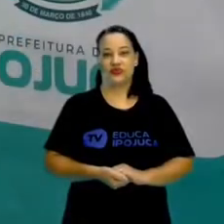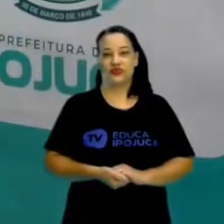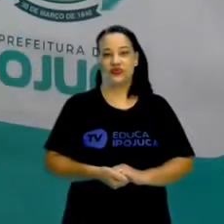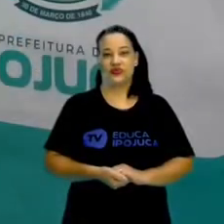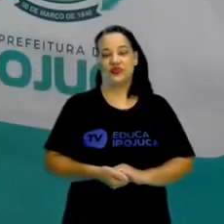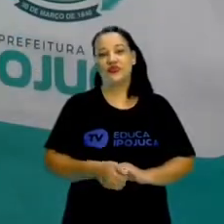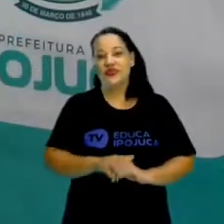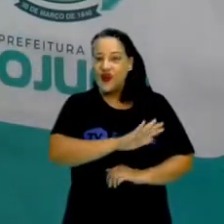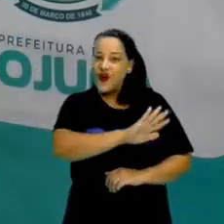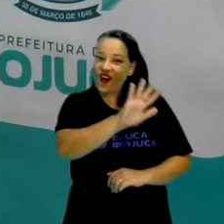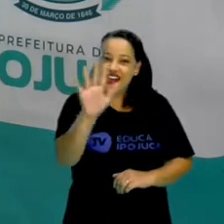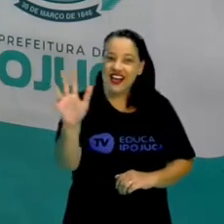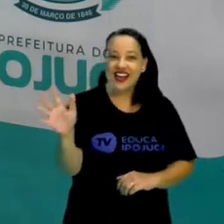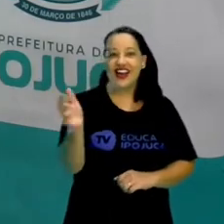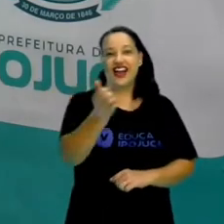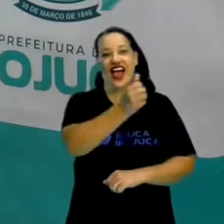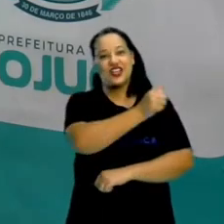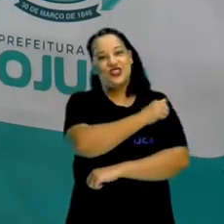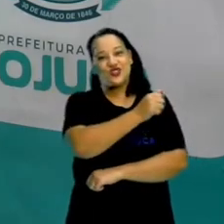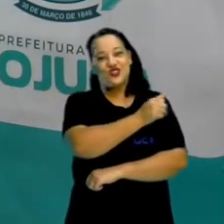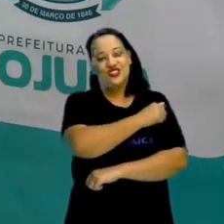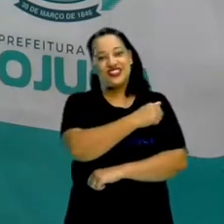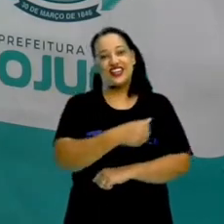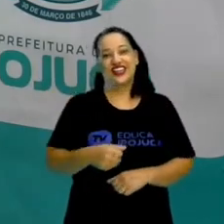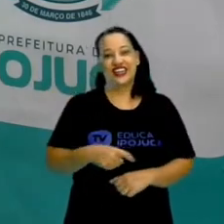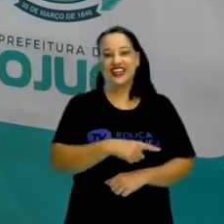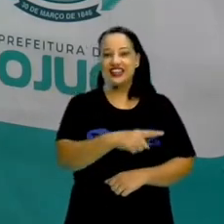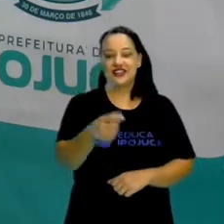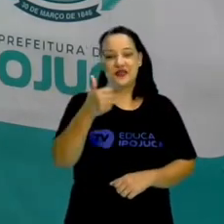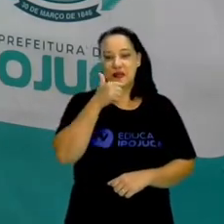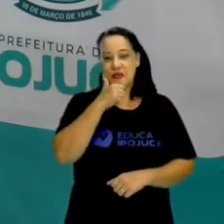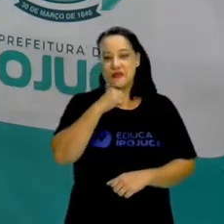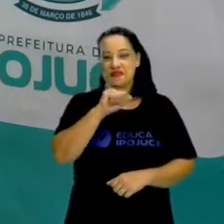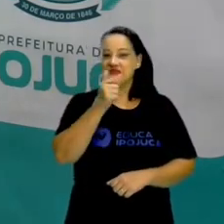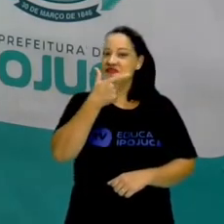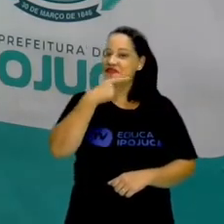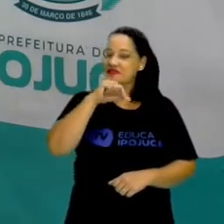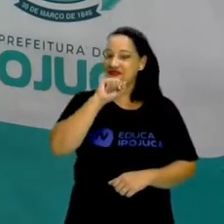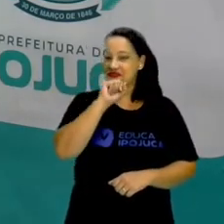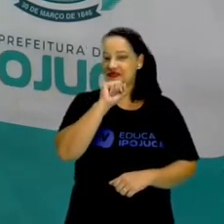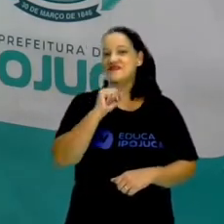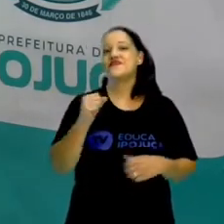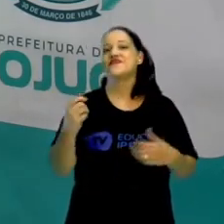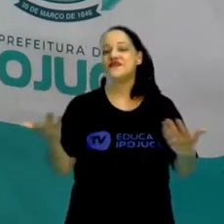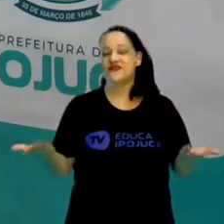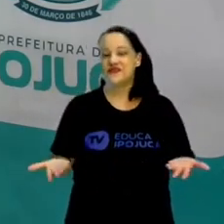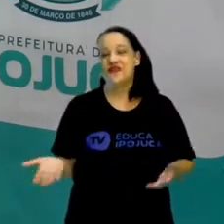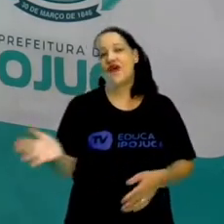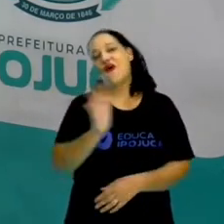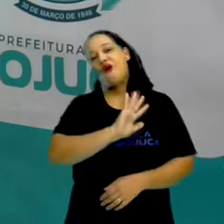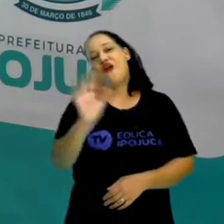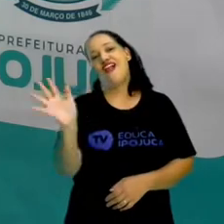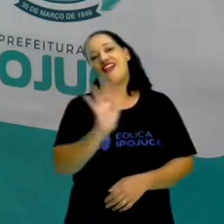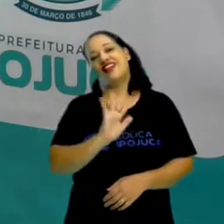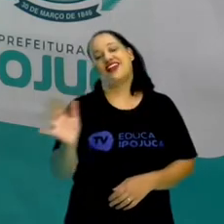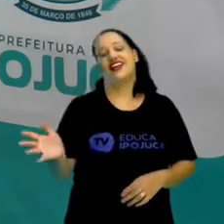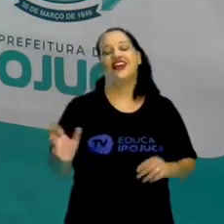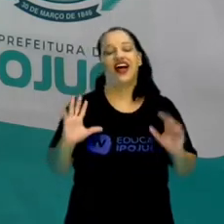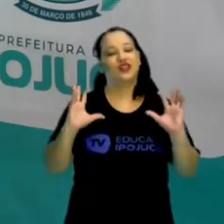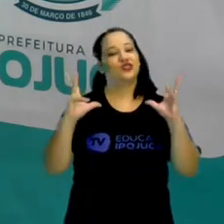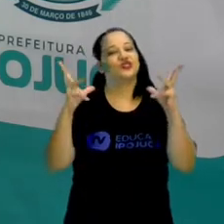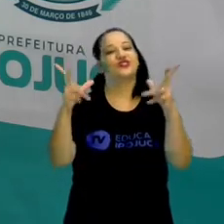Olá, estudantes! Olá, senhores pais! E olá para toda a comunidade do